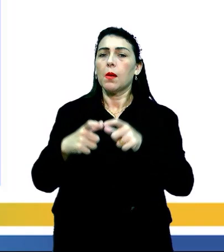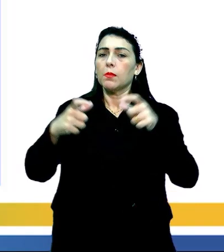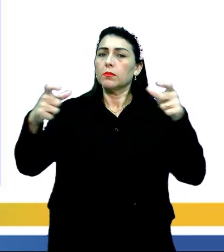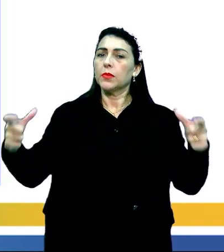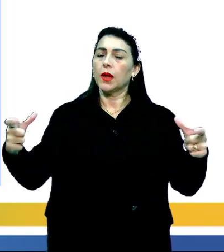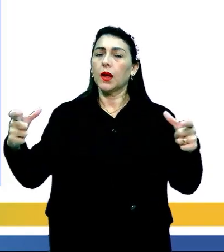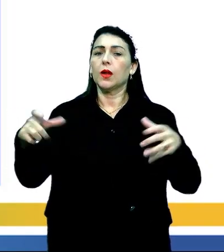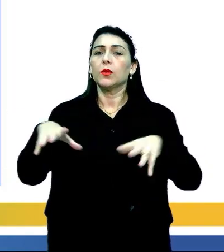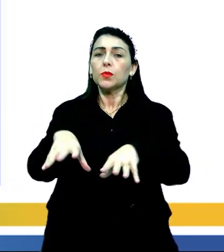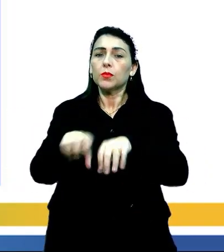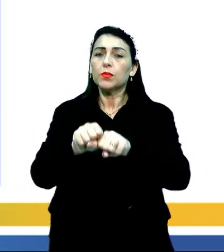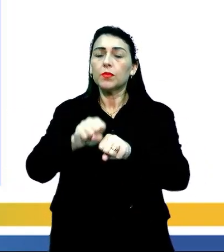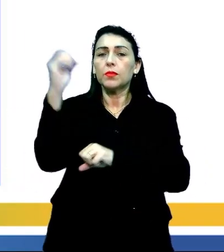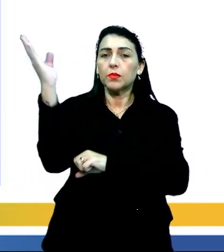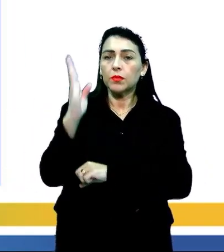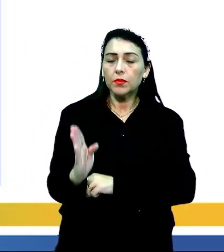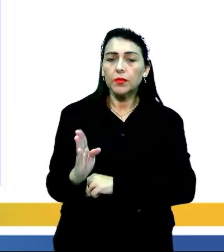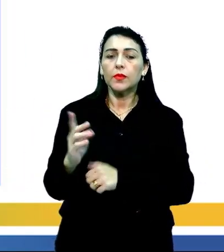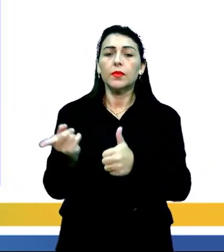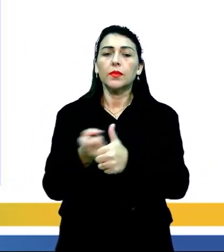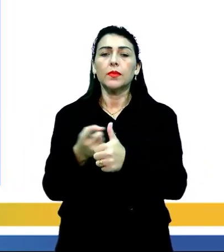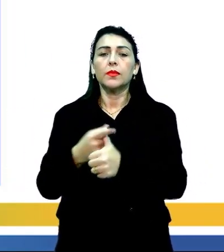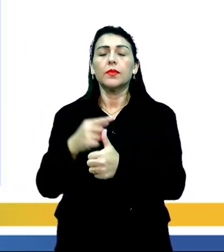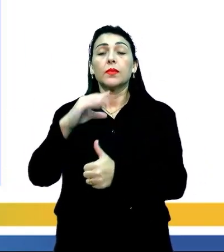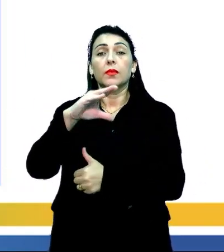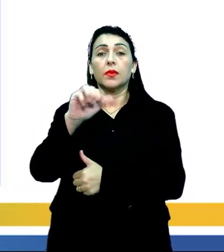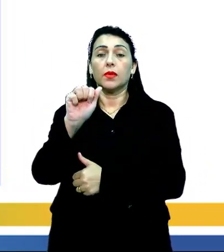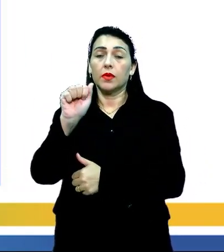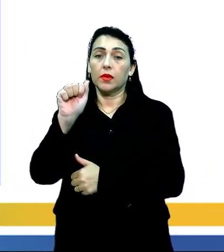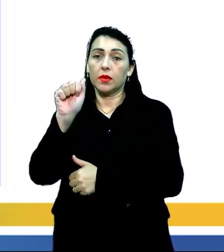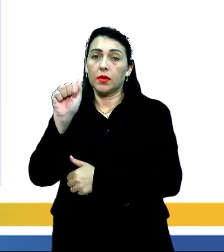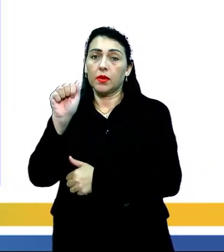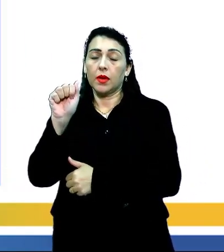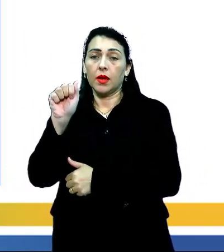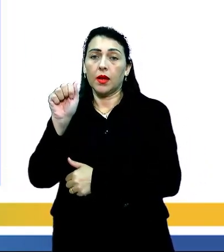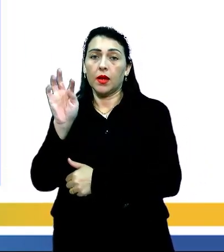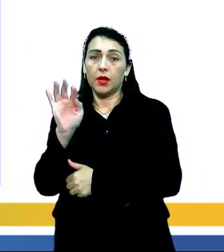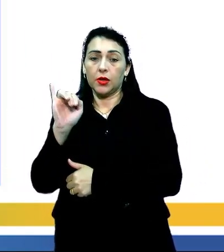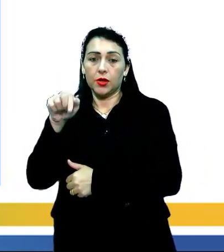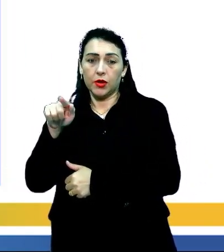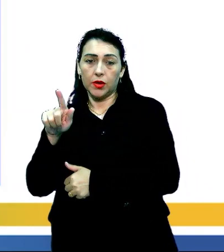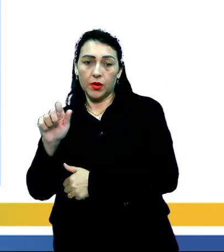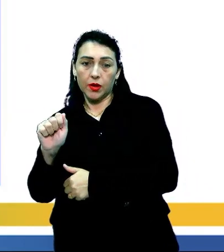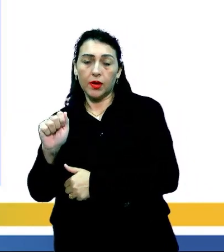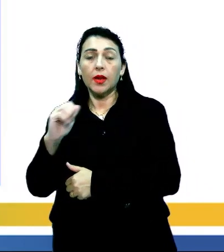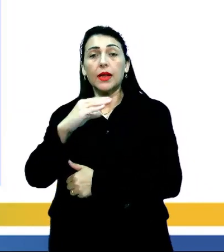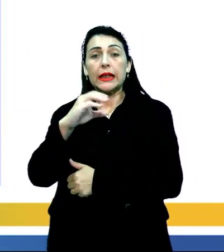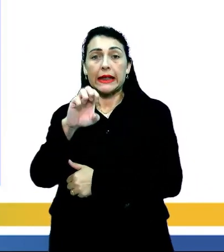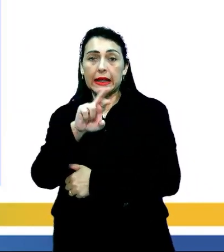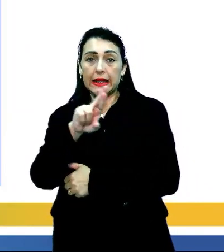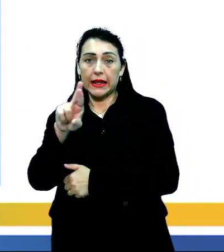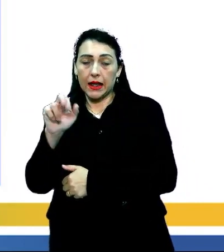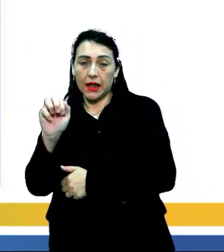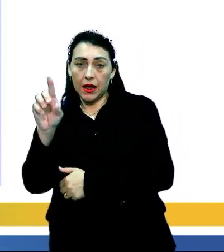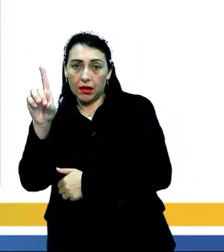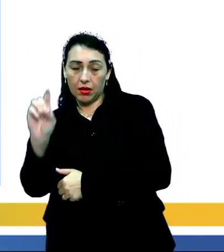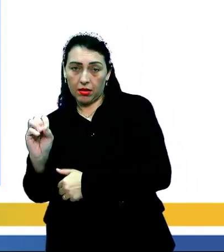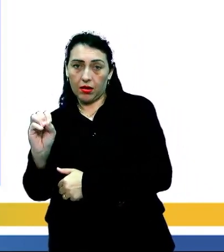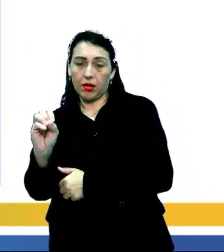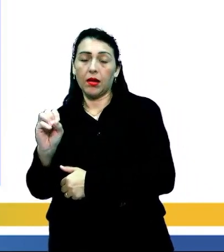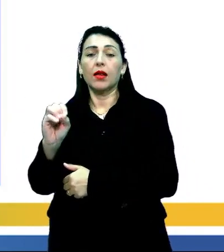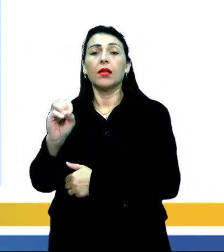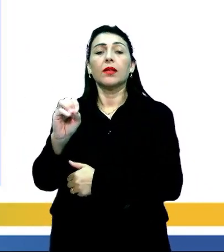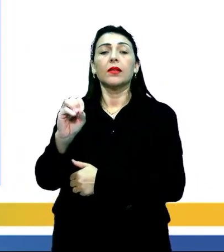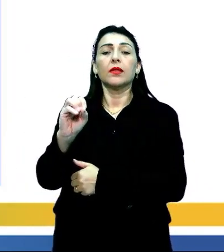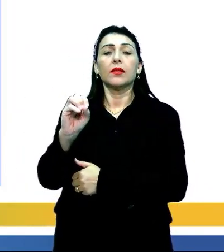parte do território brasileiro. Na poção centro-oeste a gente tem o domínio do cerrado, no nordeste a gente tem o domínio da